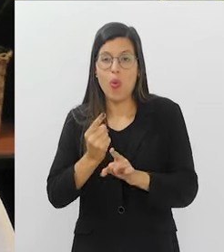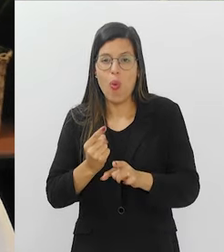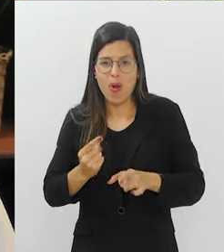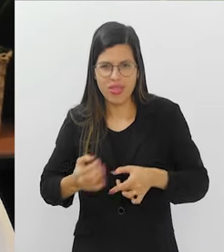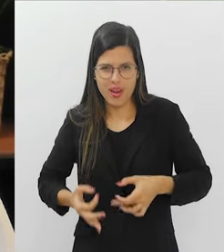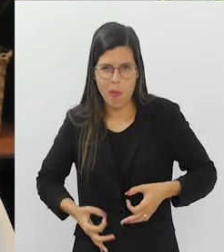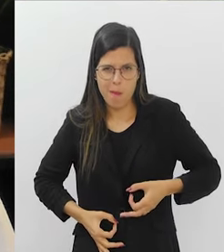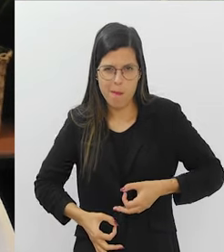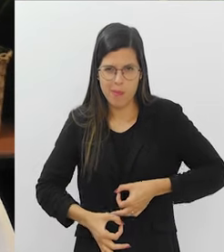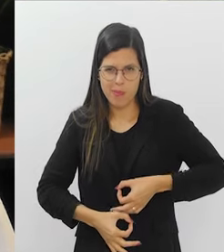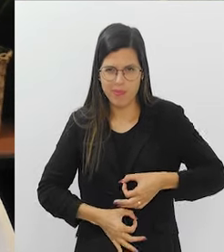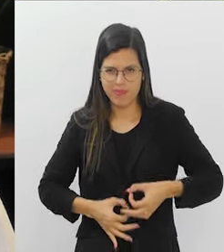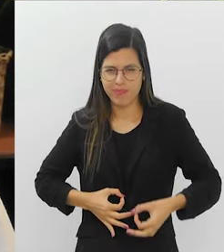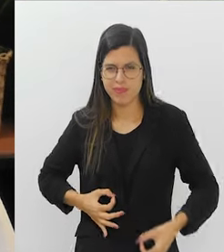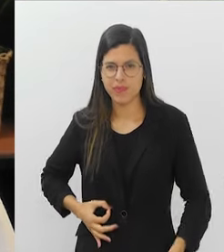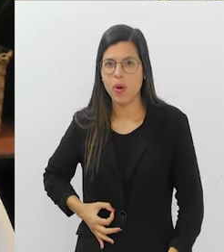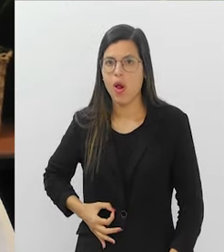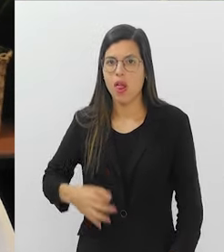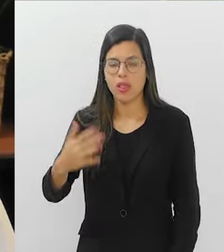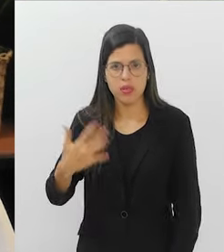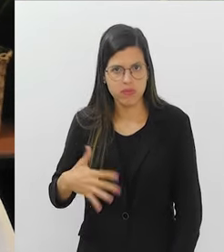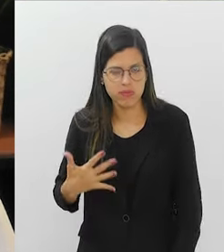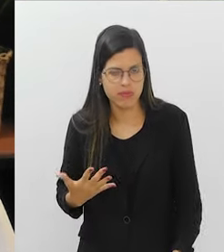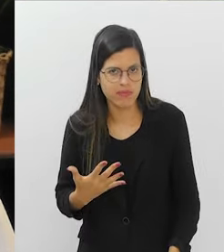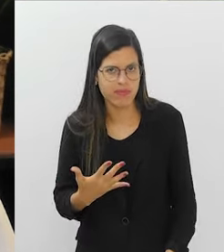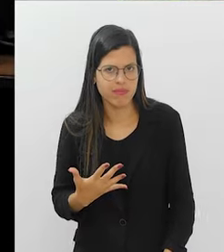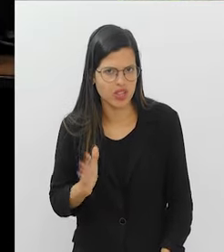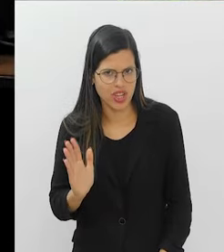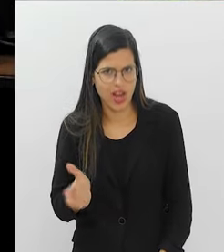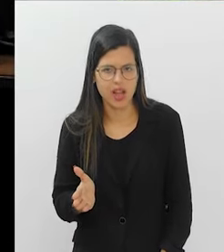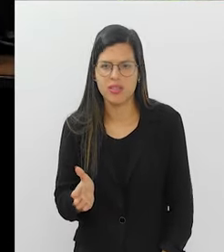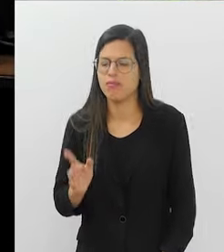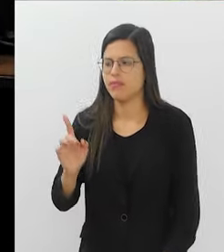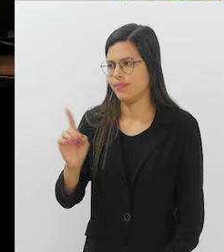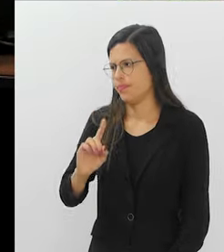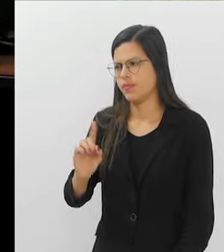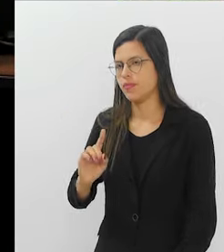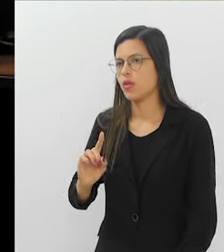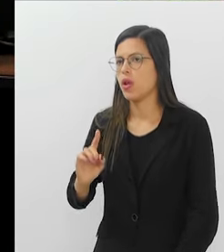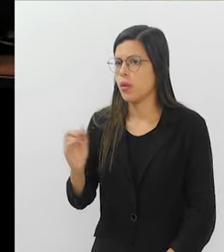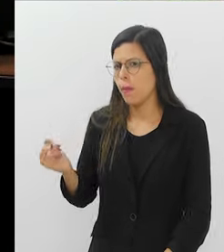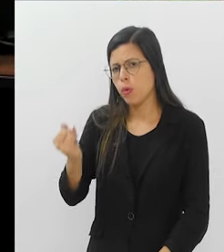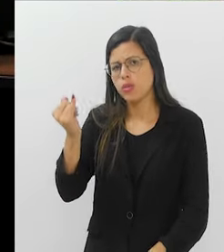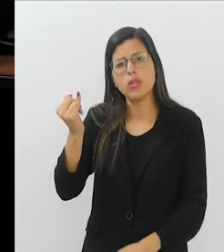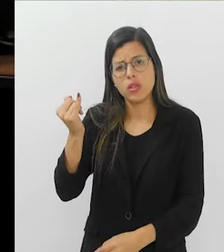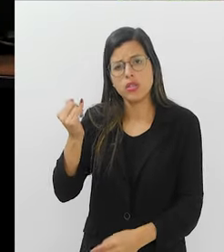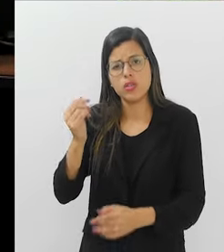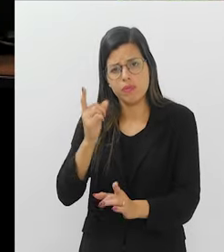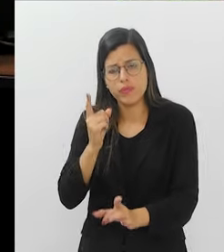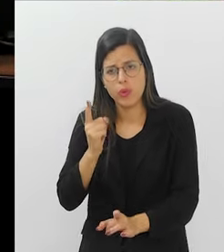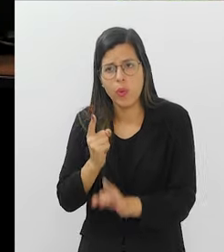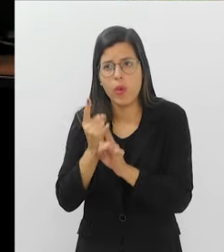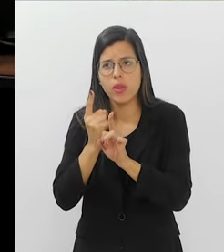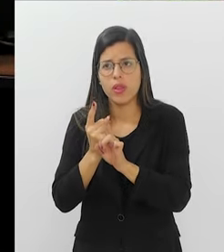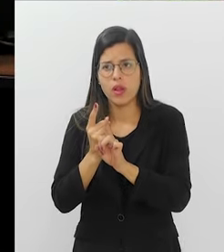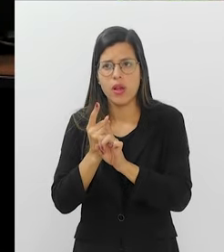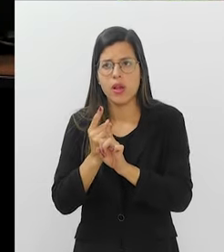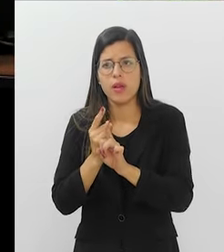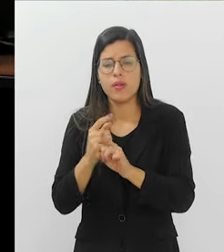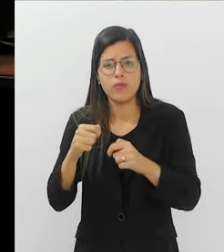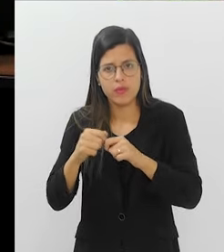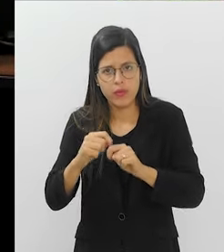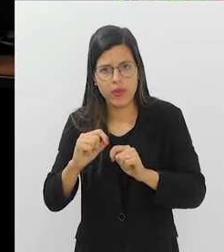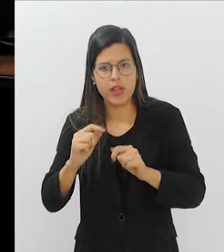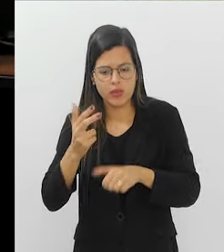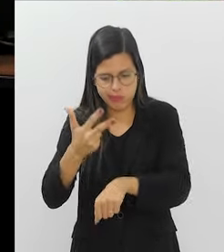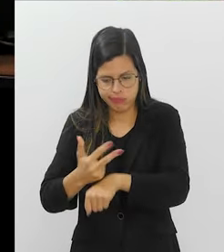um pólipo. Já entra em pânico nesse momento? Jamais. O importante é a gente encontrar, tá? Fez